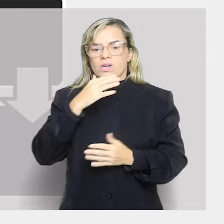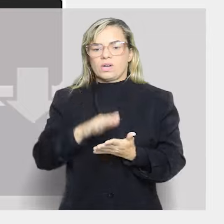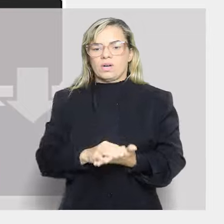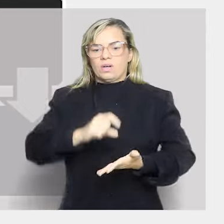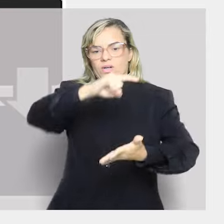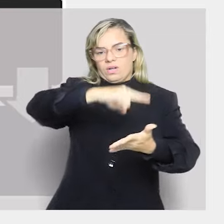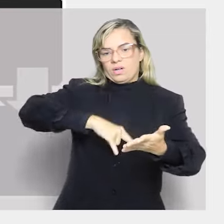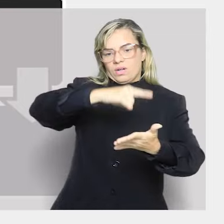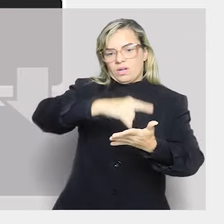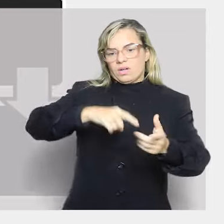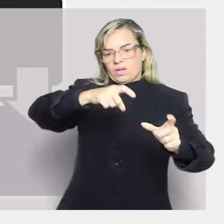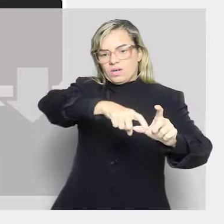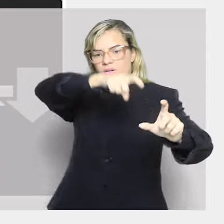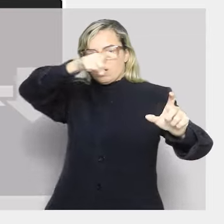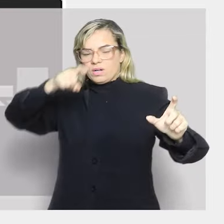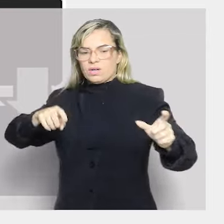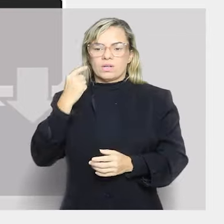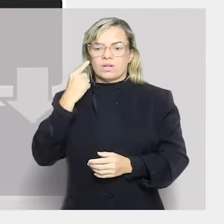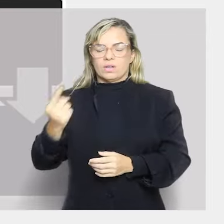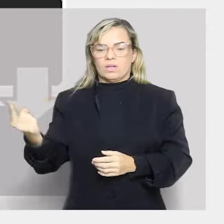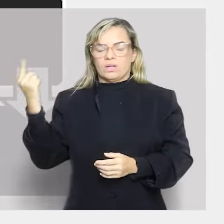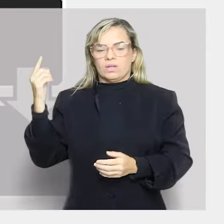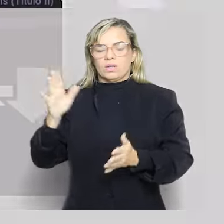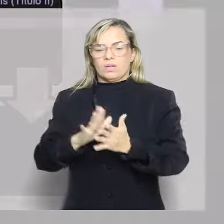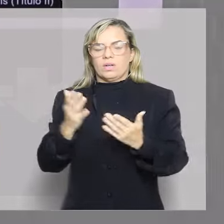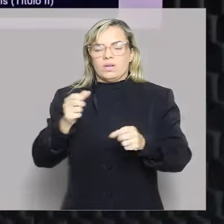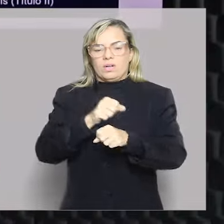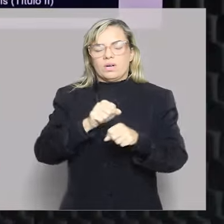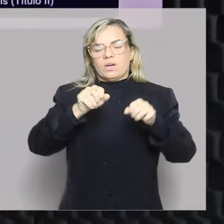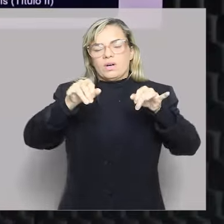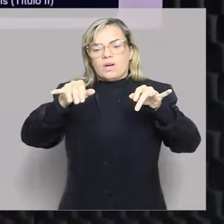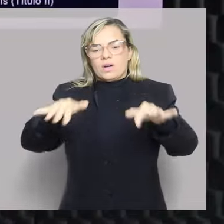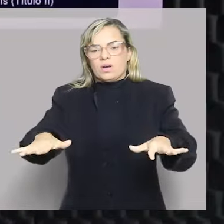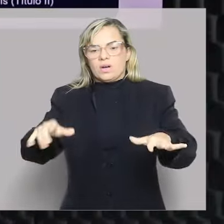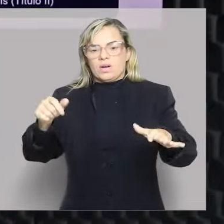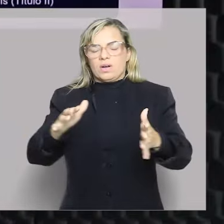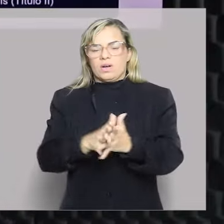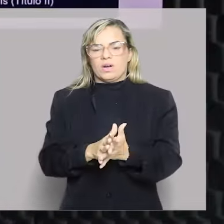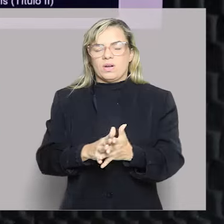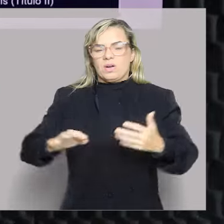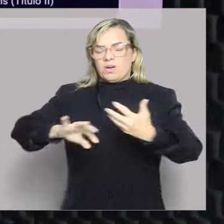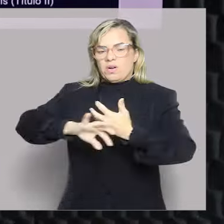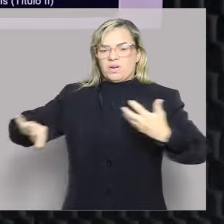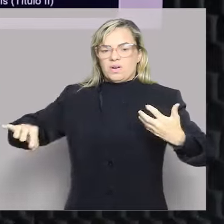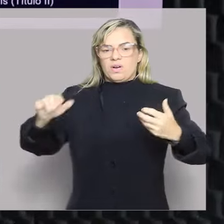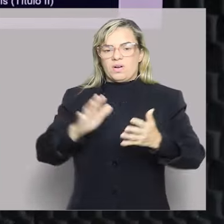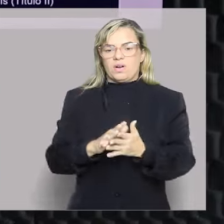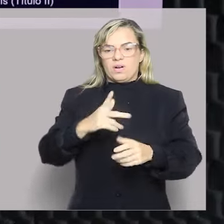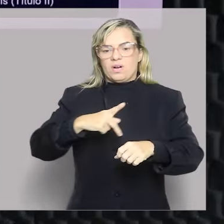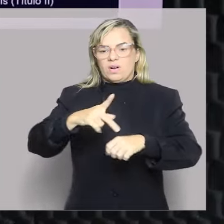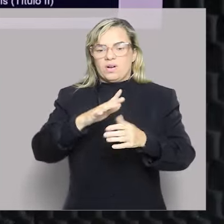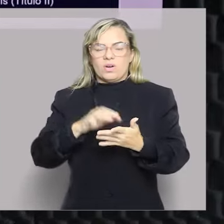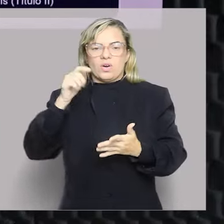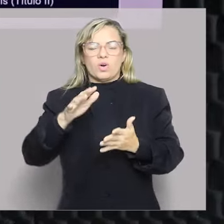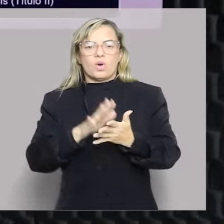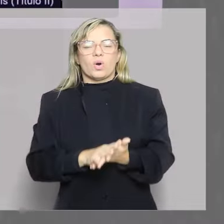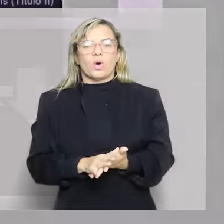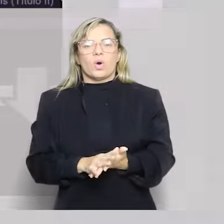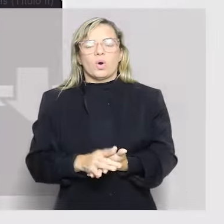colônia declarando independência na Inglaterra. Proclama o direito à vida, à liberdade, à busca da felicidade.